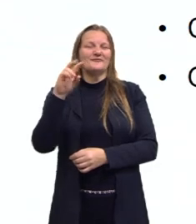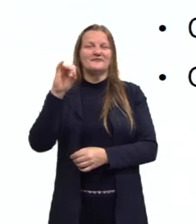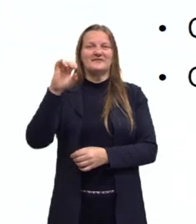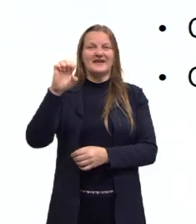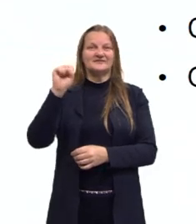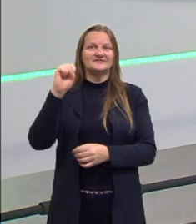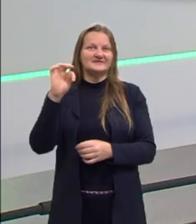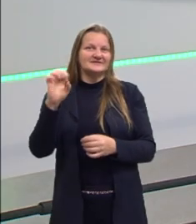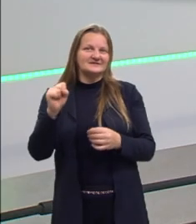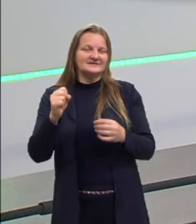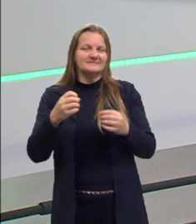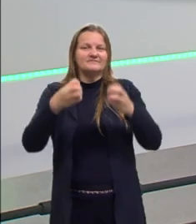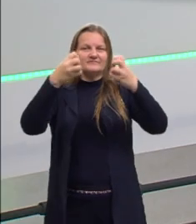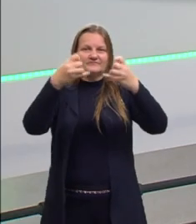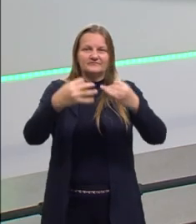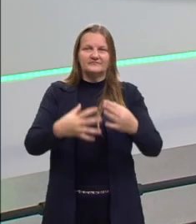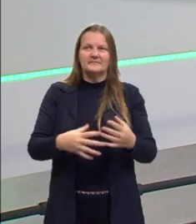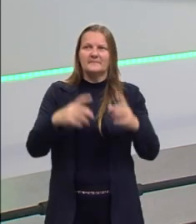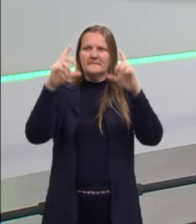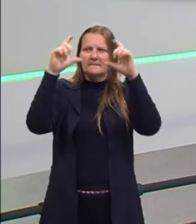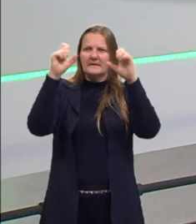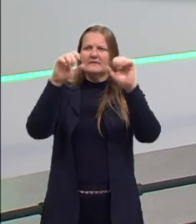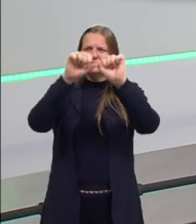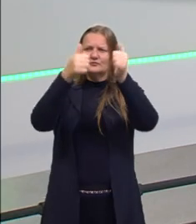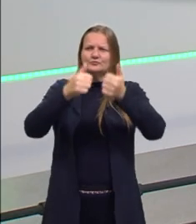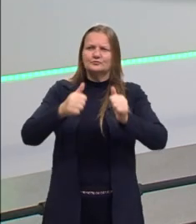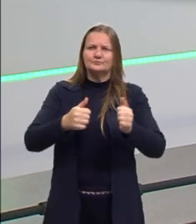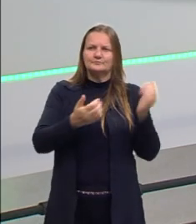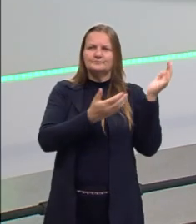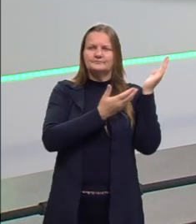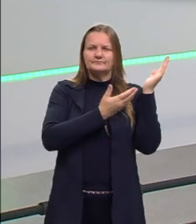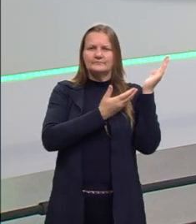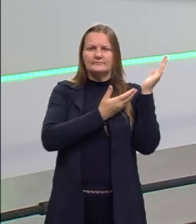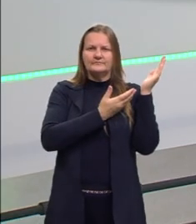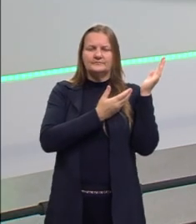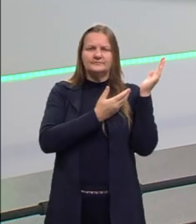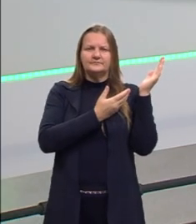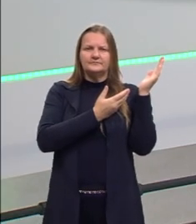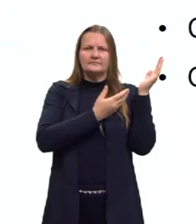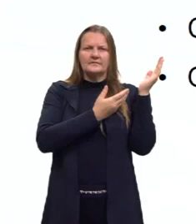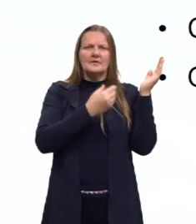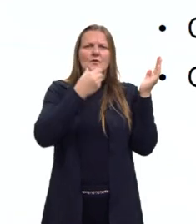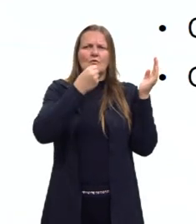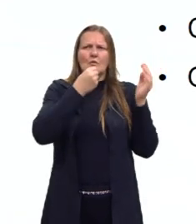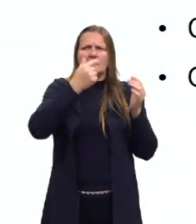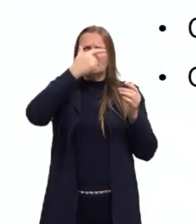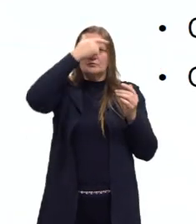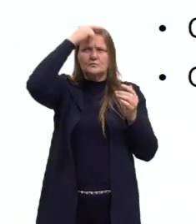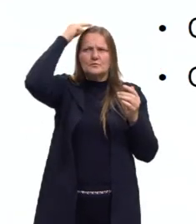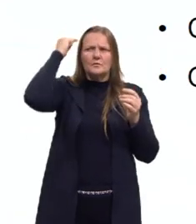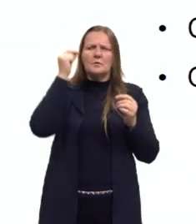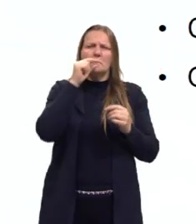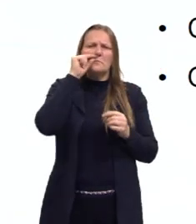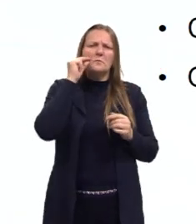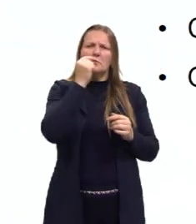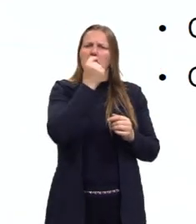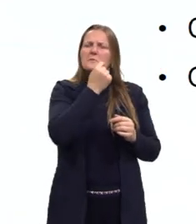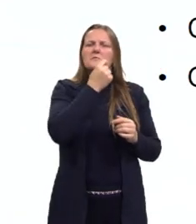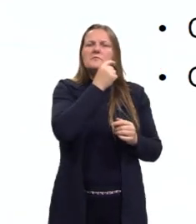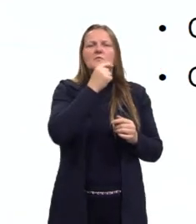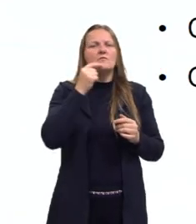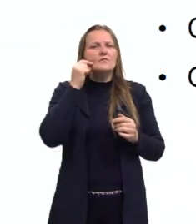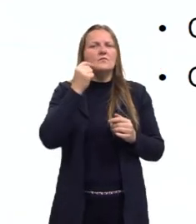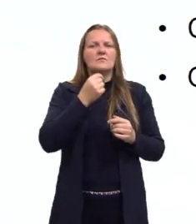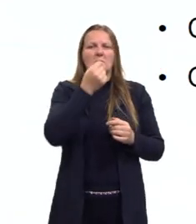E aqui nesse slide, a gente tem uma imagem que tem um homem careca, com um bigodinho, cavanhaque,